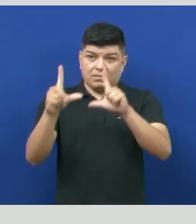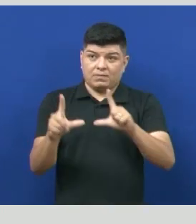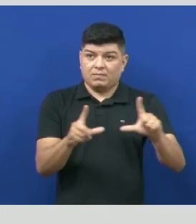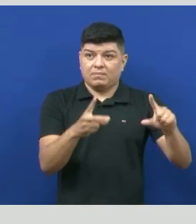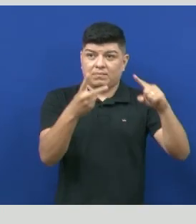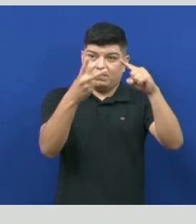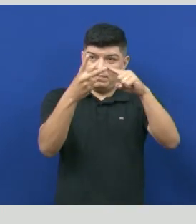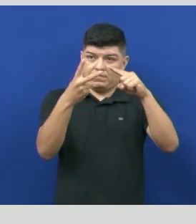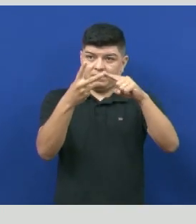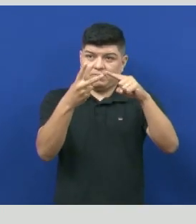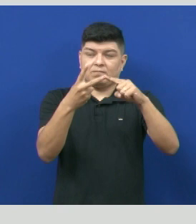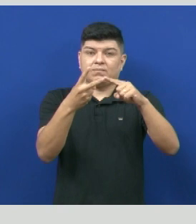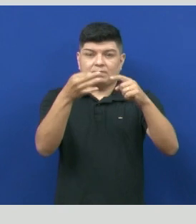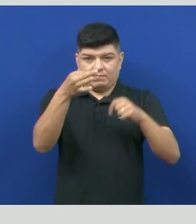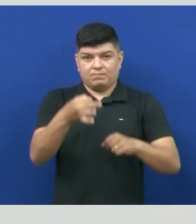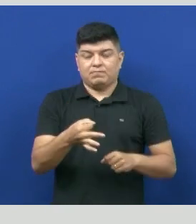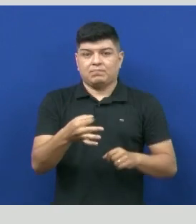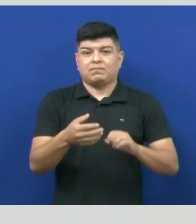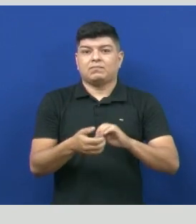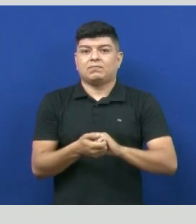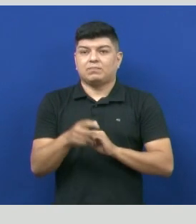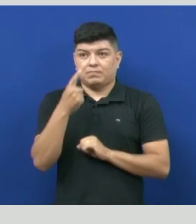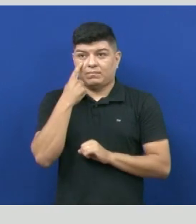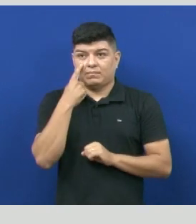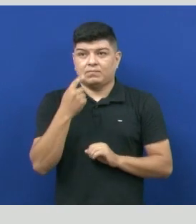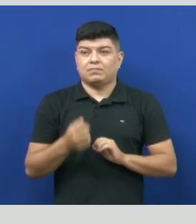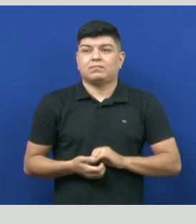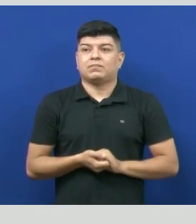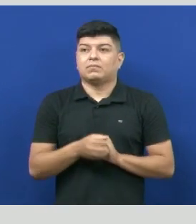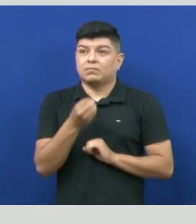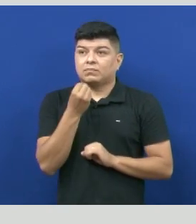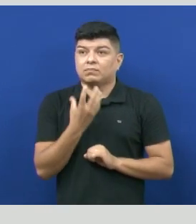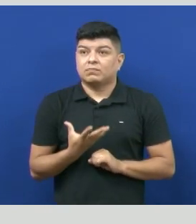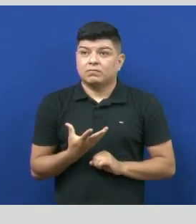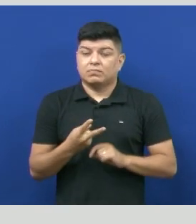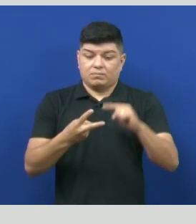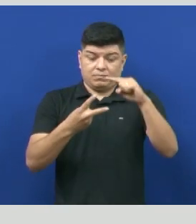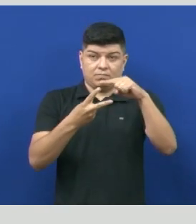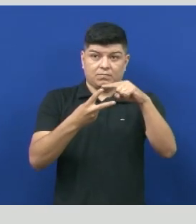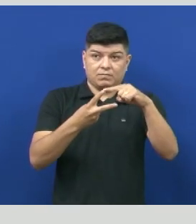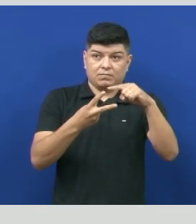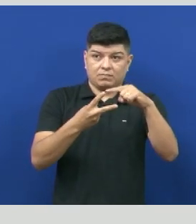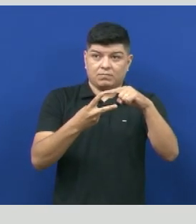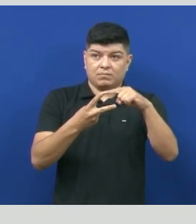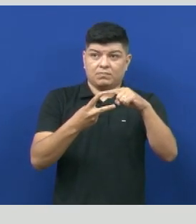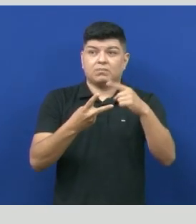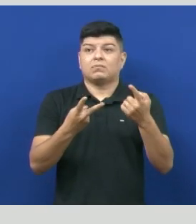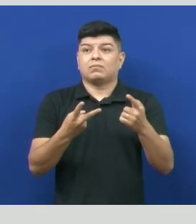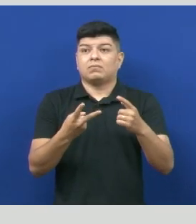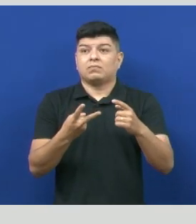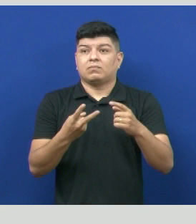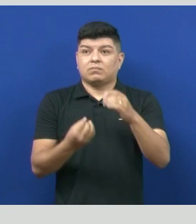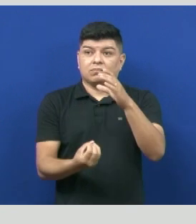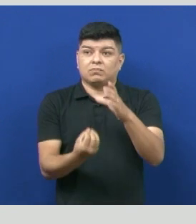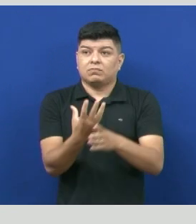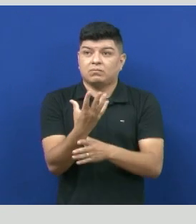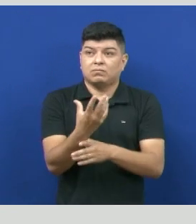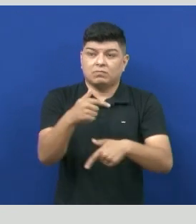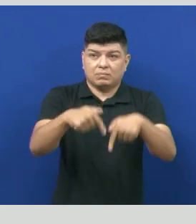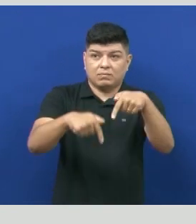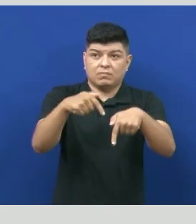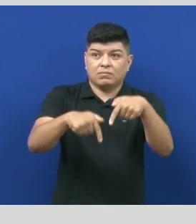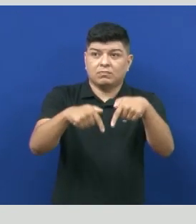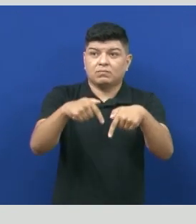panspermia cósmica, certo? Vamos ver cada uma aí. Bom, a primeira, a evolução gradual dos sistemas químicos,